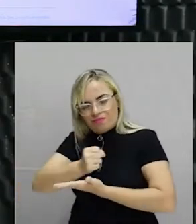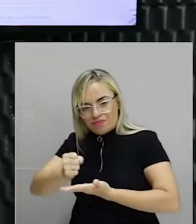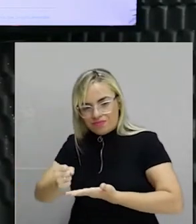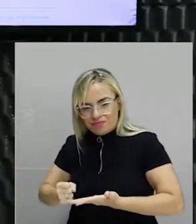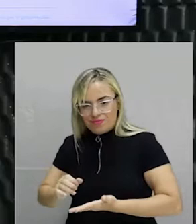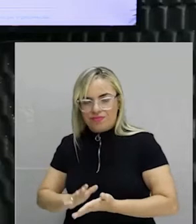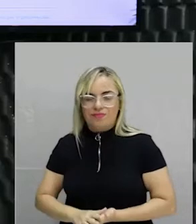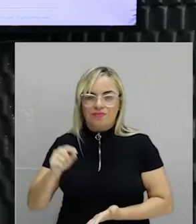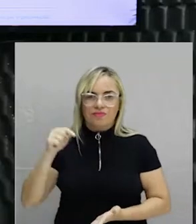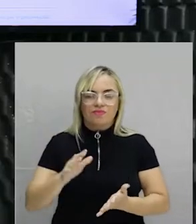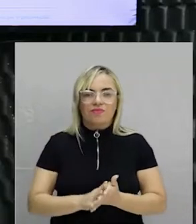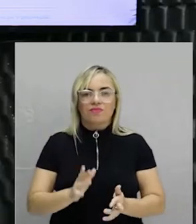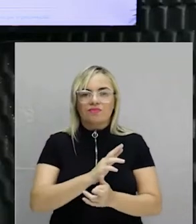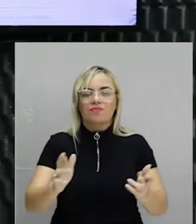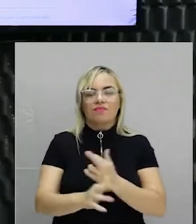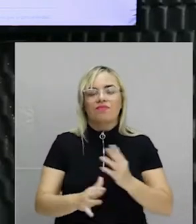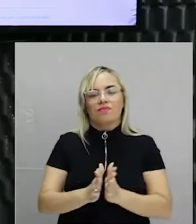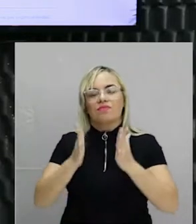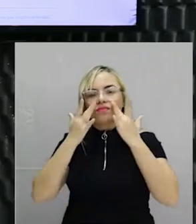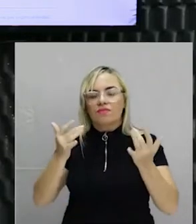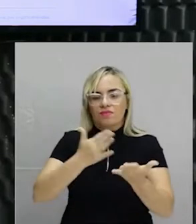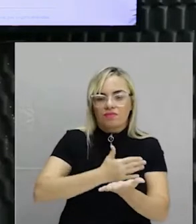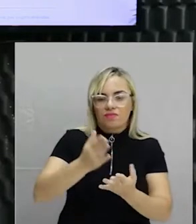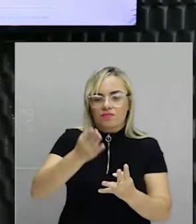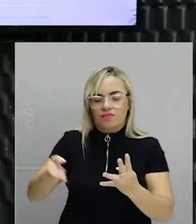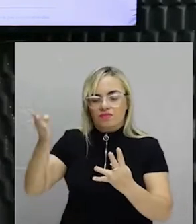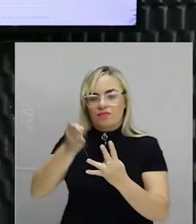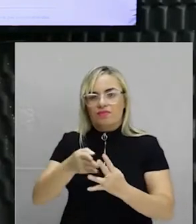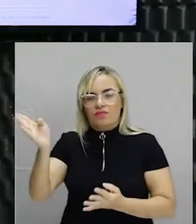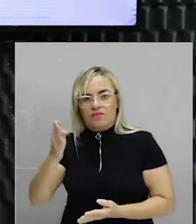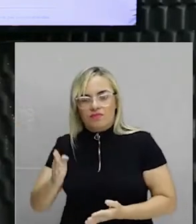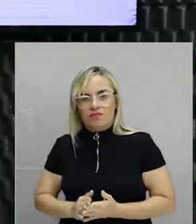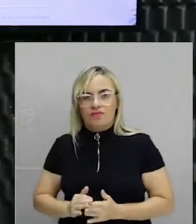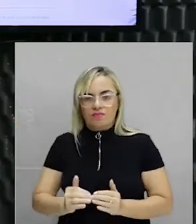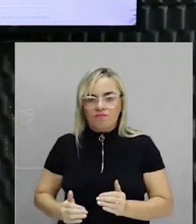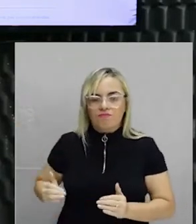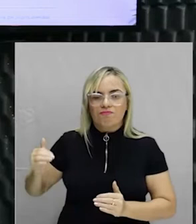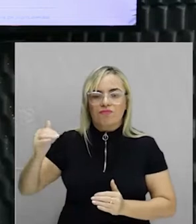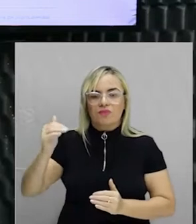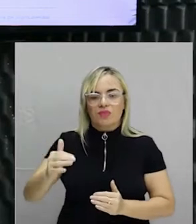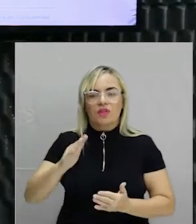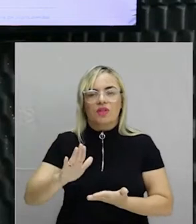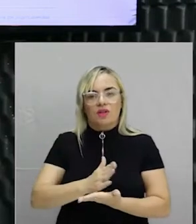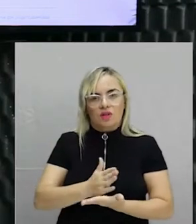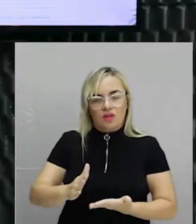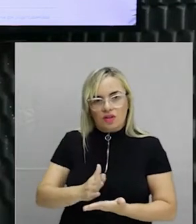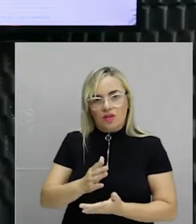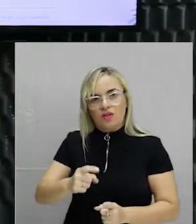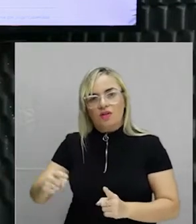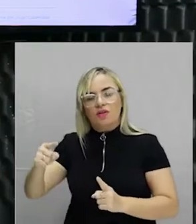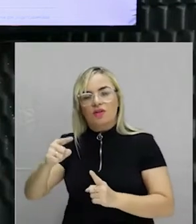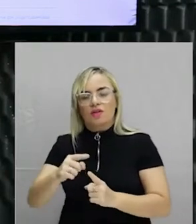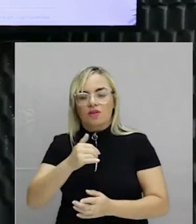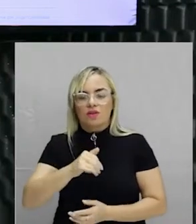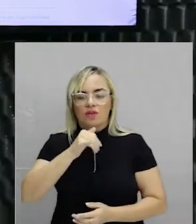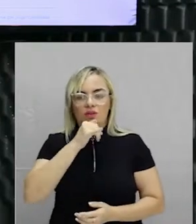da arte brasileira inicial que a gente tem, o barroco sai na frente. Por quê? Porque, em alguns casos, ah, esqueci de comentar sobre